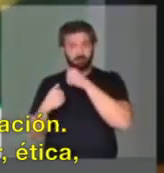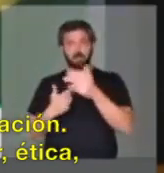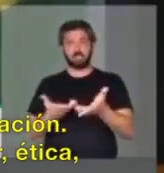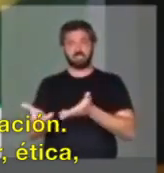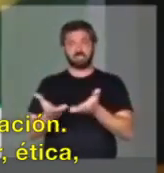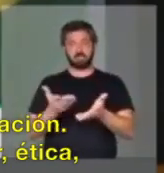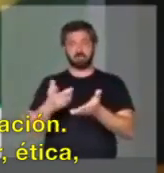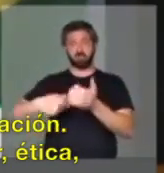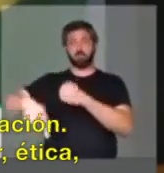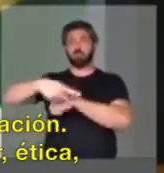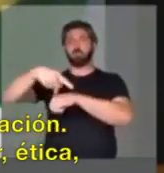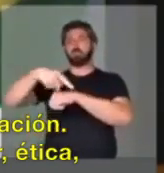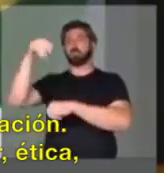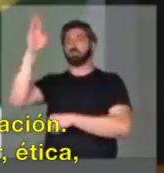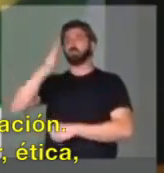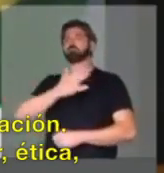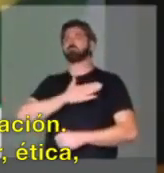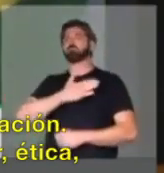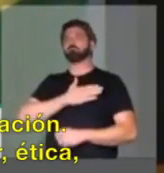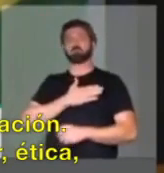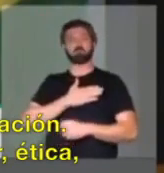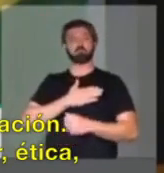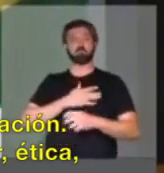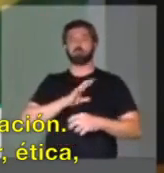a minha pátria com todo amor,